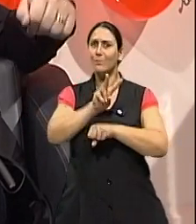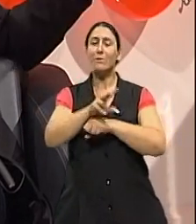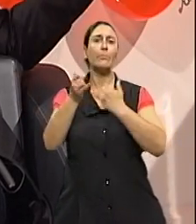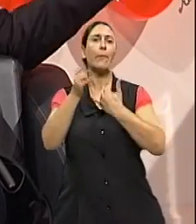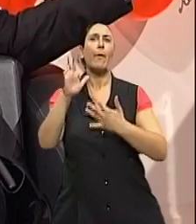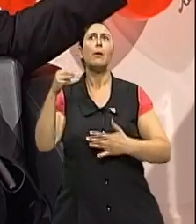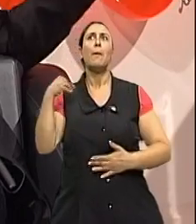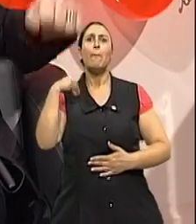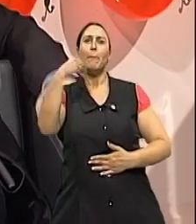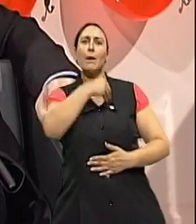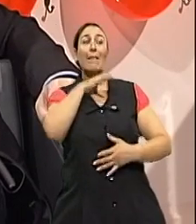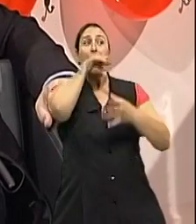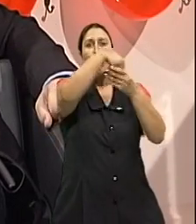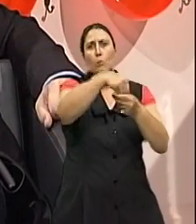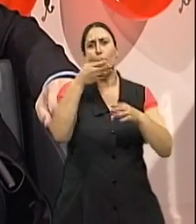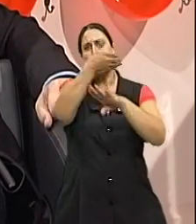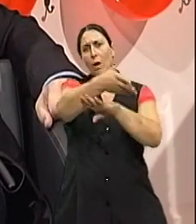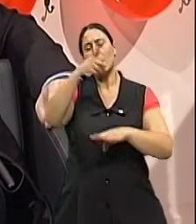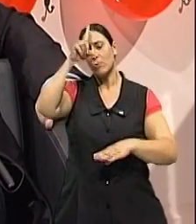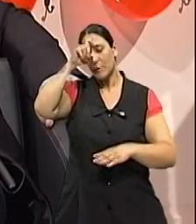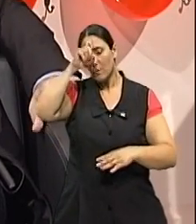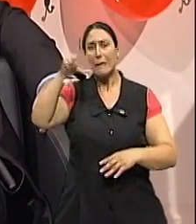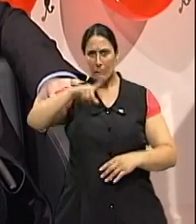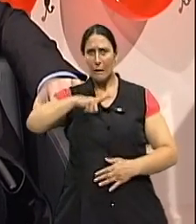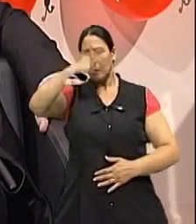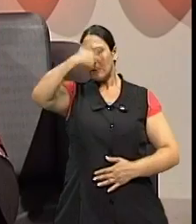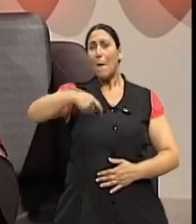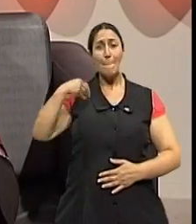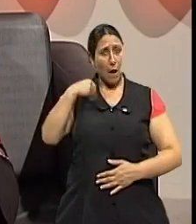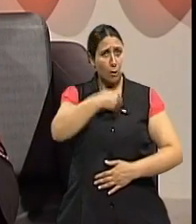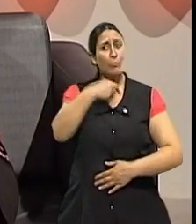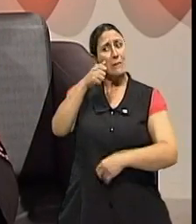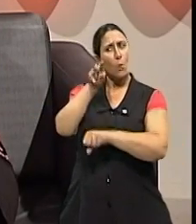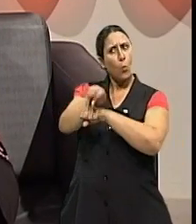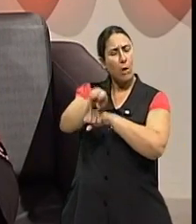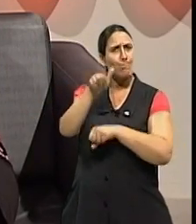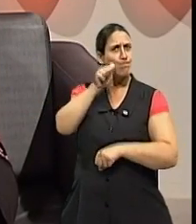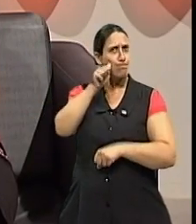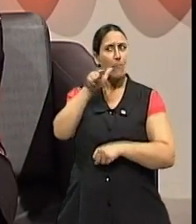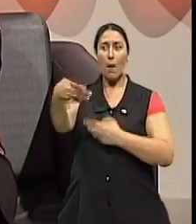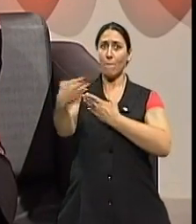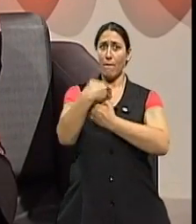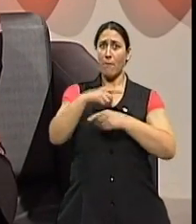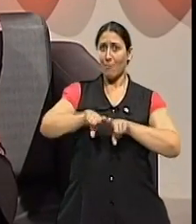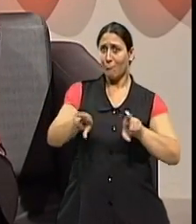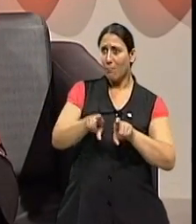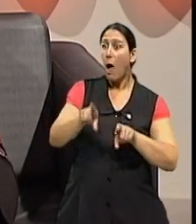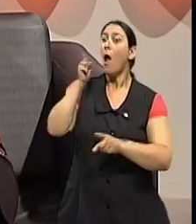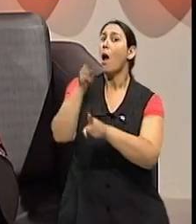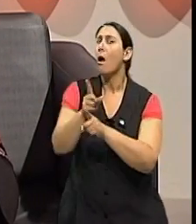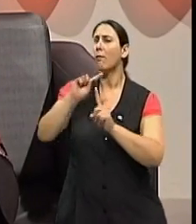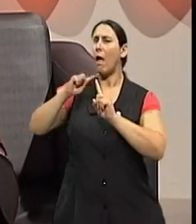família ou obstetra durante os cuidados perinatais. Exato. Nós estamos falando aqui de conhecimento. E a gente, detendo